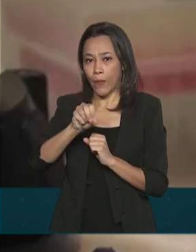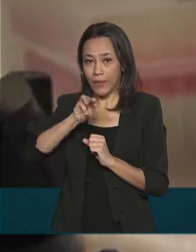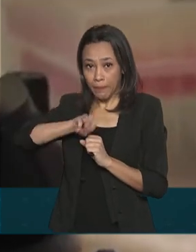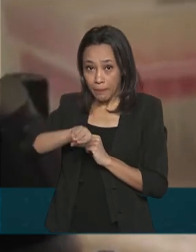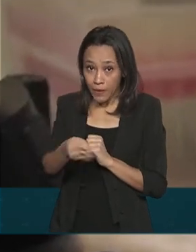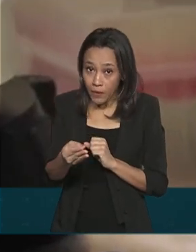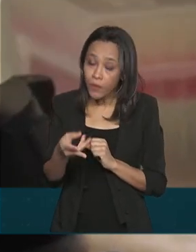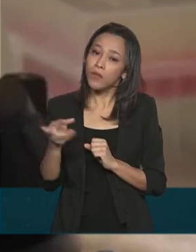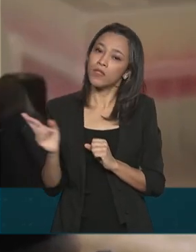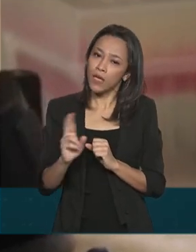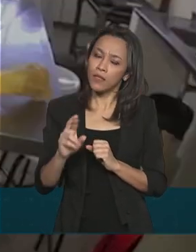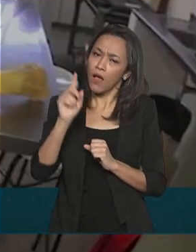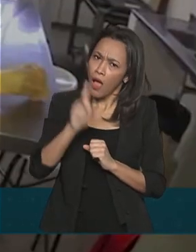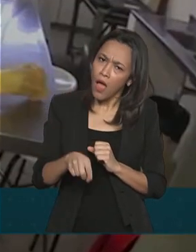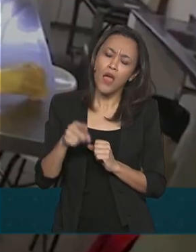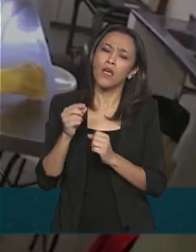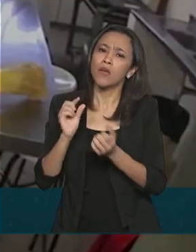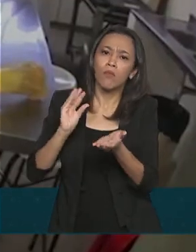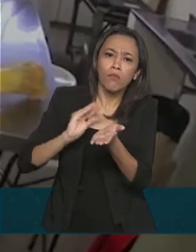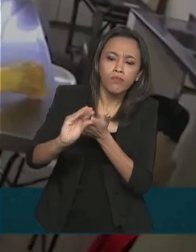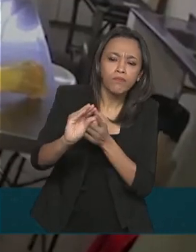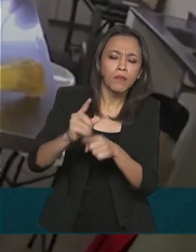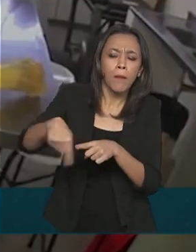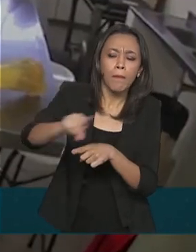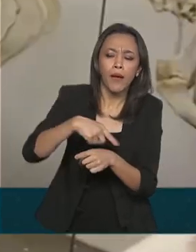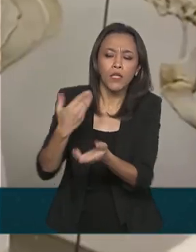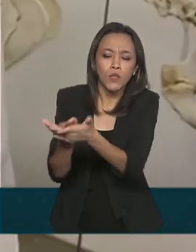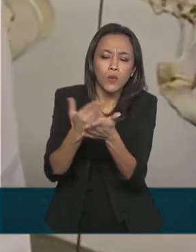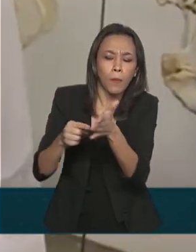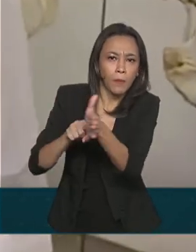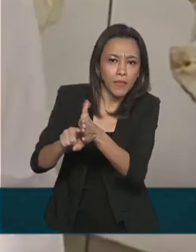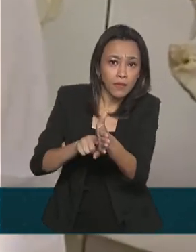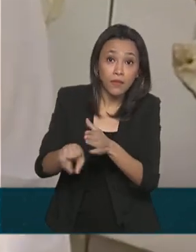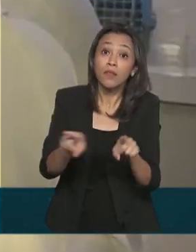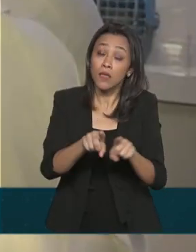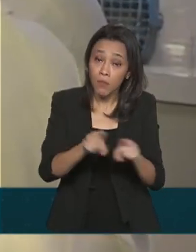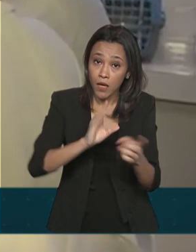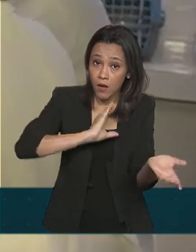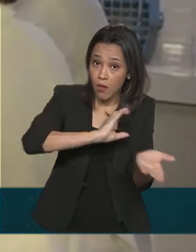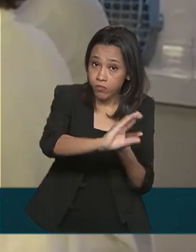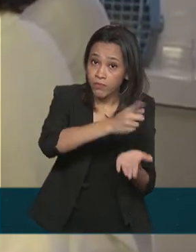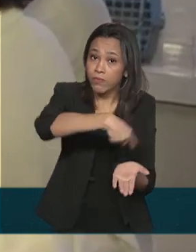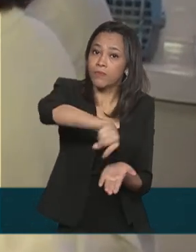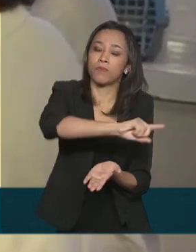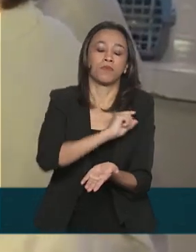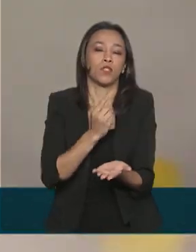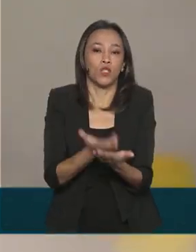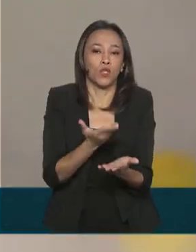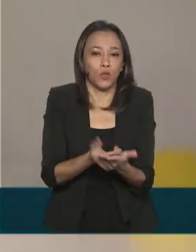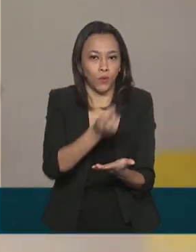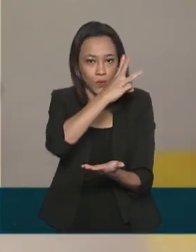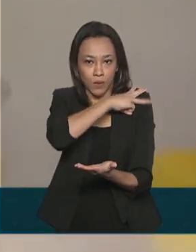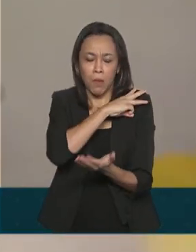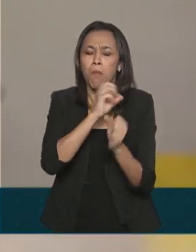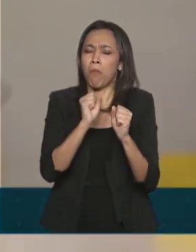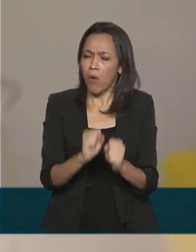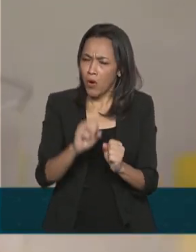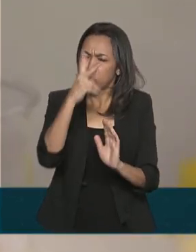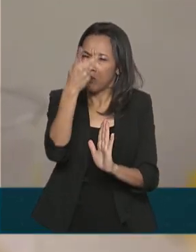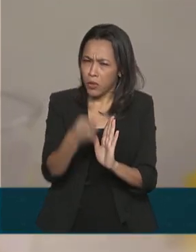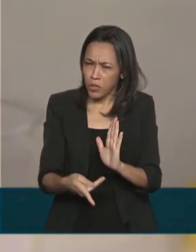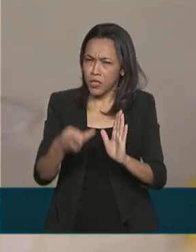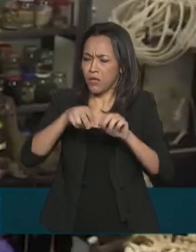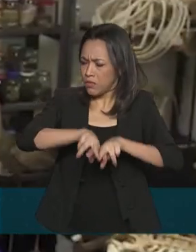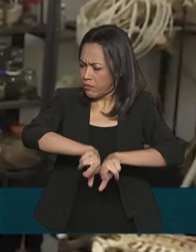de reais. São bolsas para universitários e para alunos do ensino médio. Podem concorrer projetos de